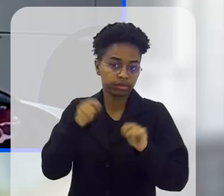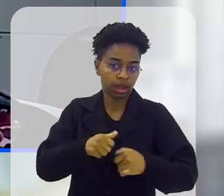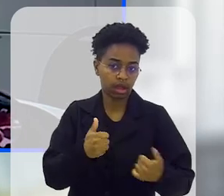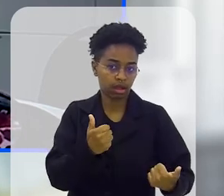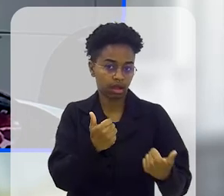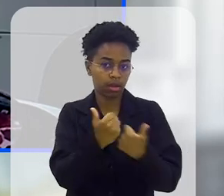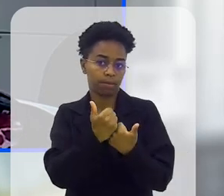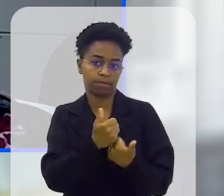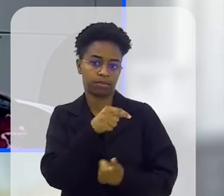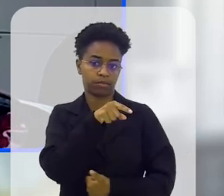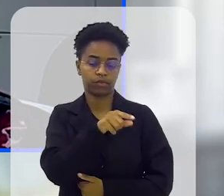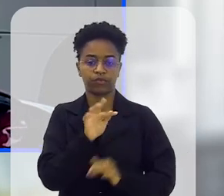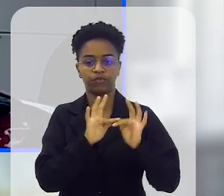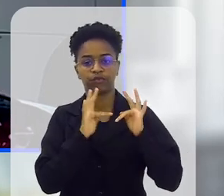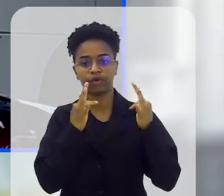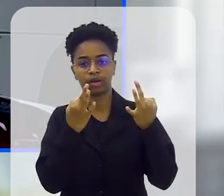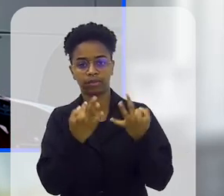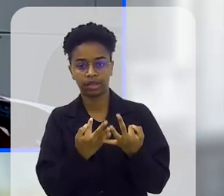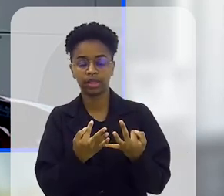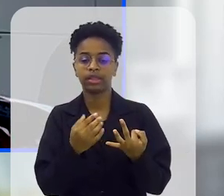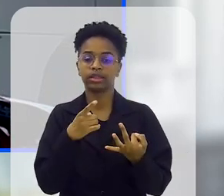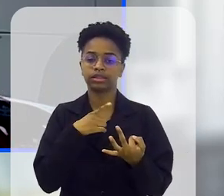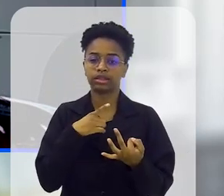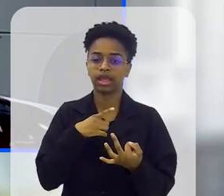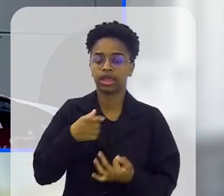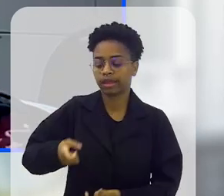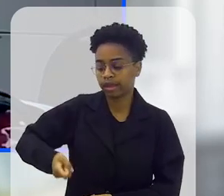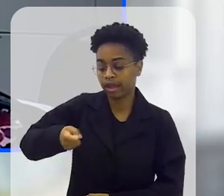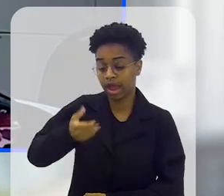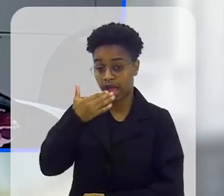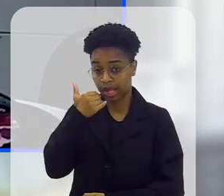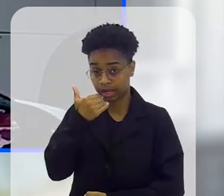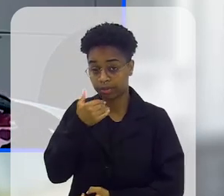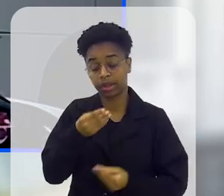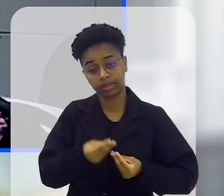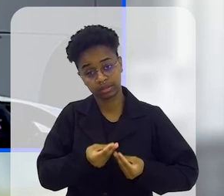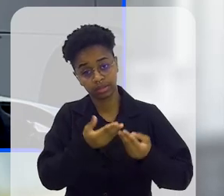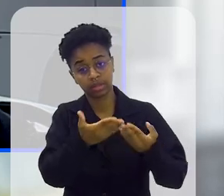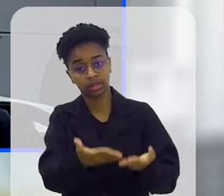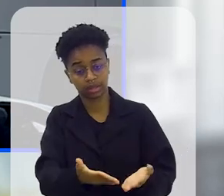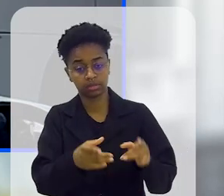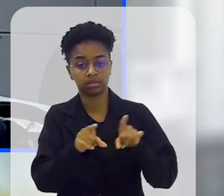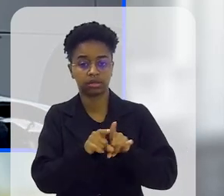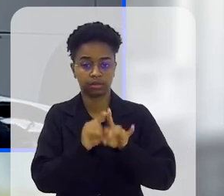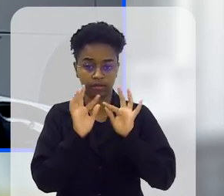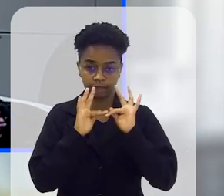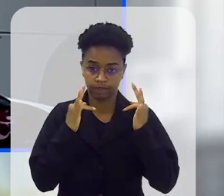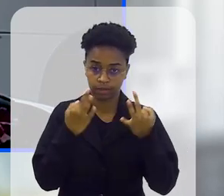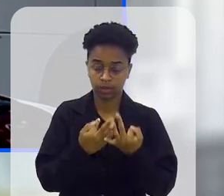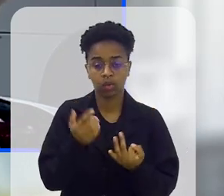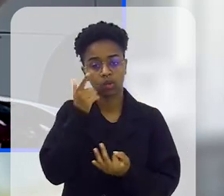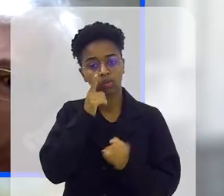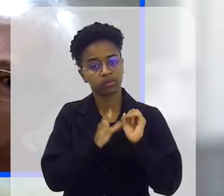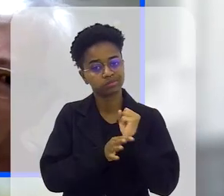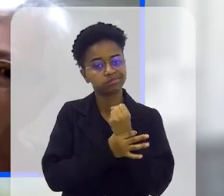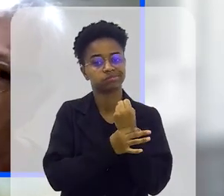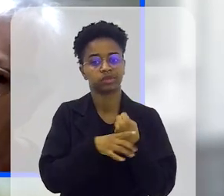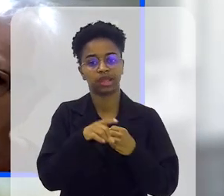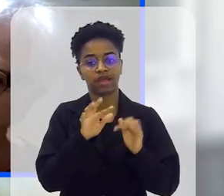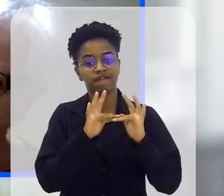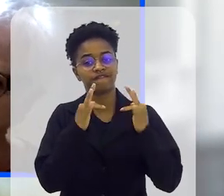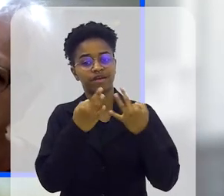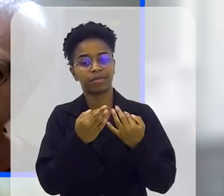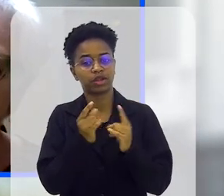para dar suporte à família, nós não subimos bolsa de alimentos, porque a gente sabe que vamos garantir a alimentação da família que